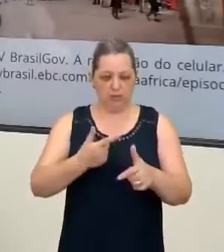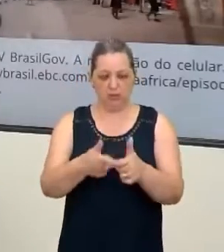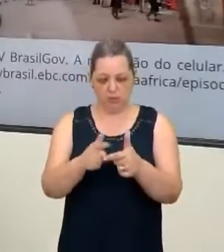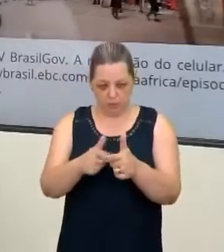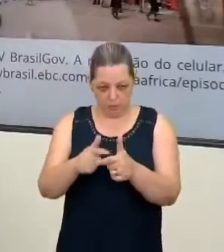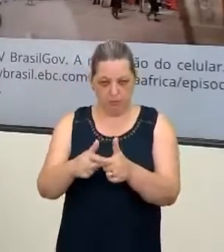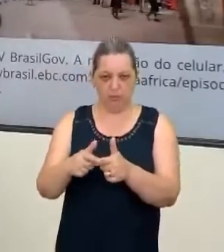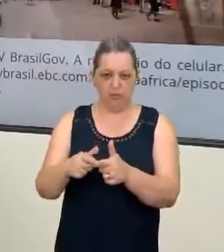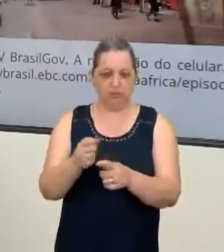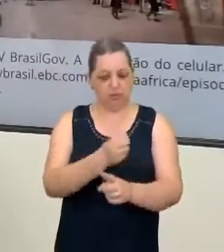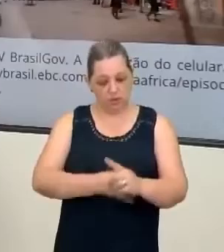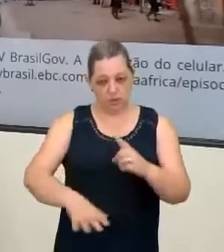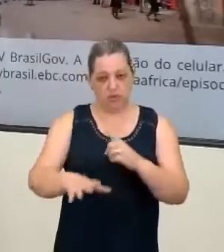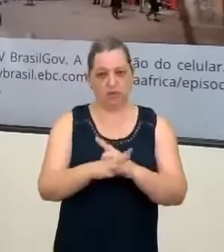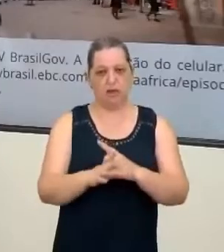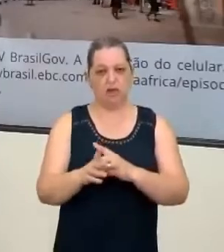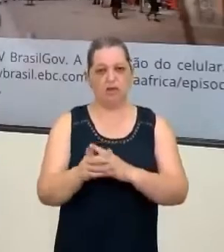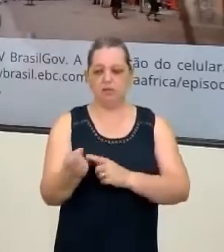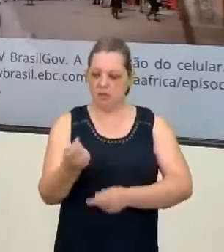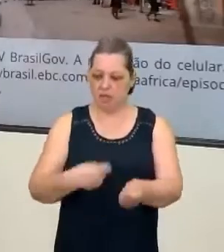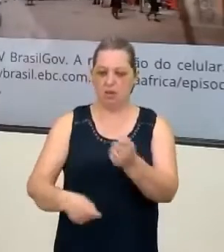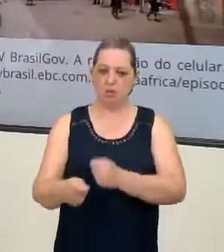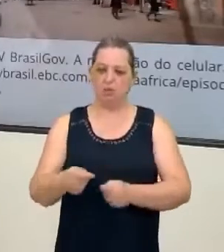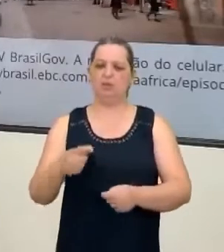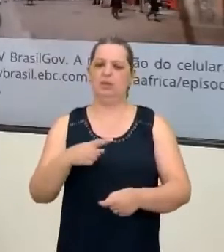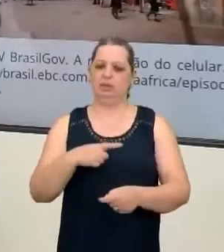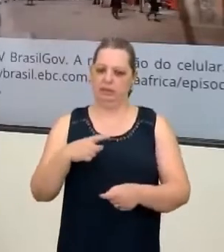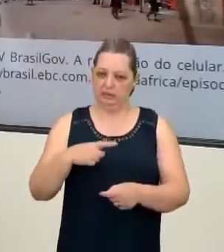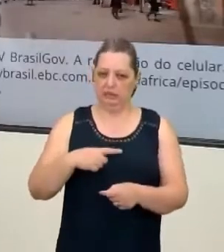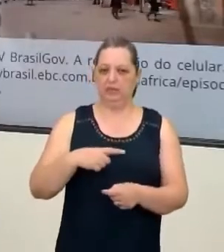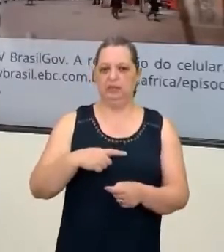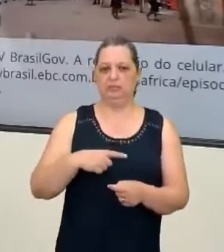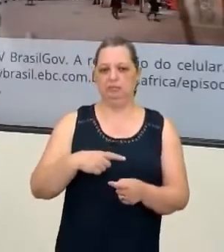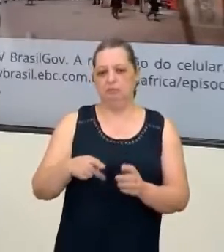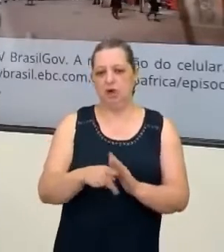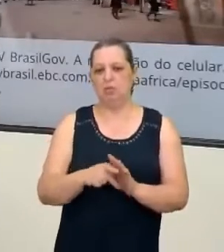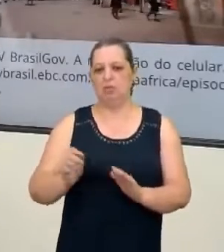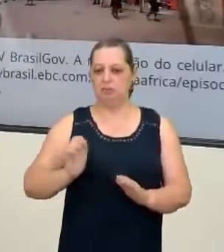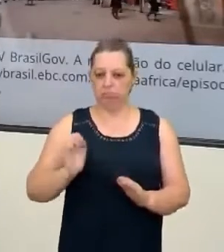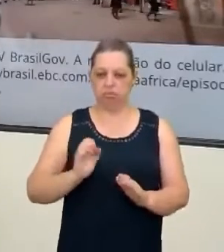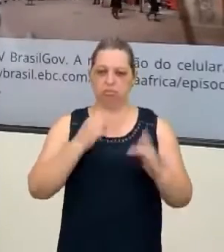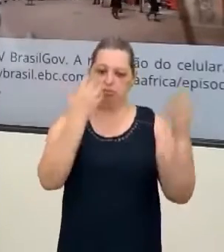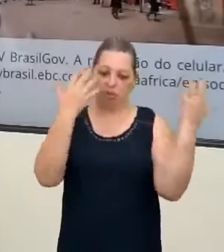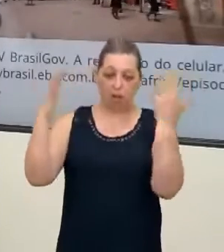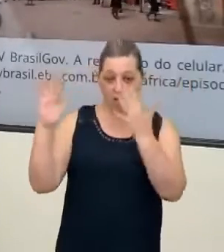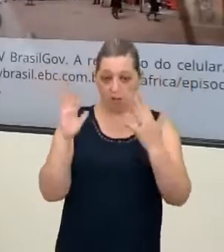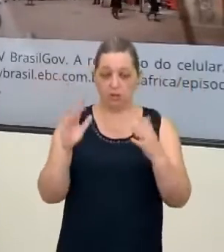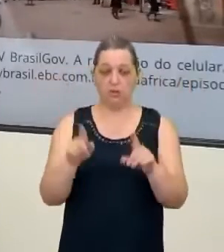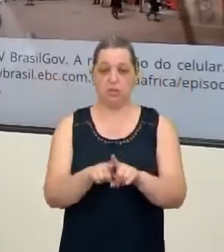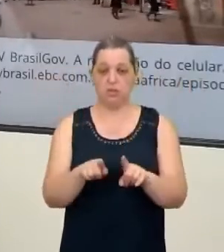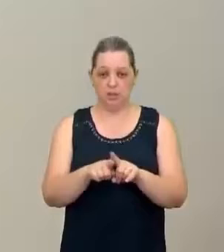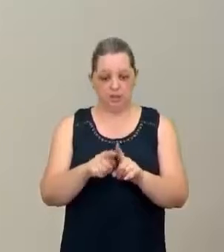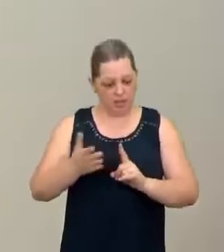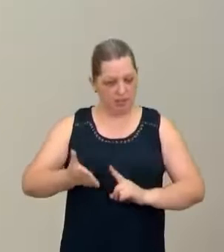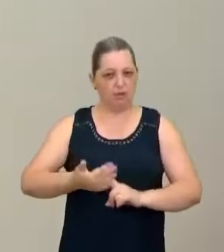e econômicos, mas que tem muita riqueza aí, tanto em questões de recursos naturais, como também em tecnologia, né, Ju? E,